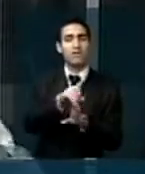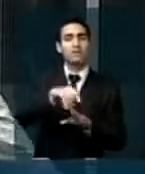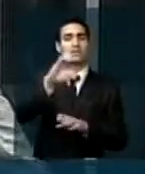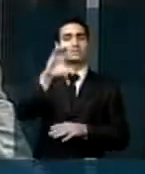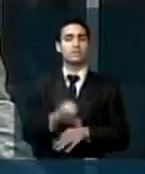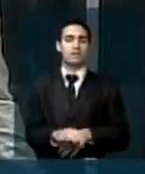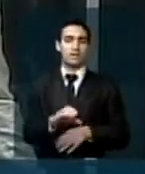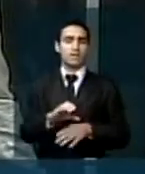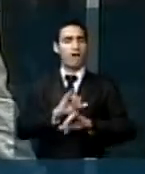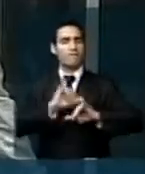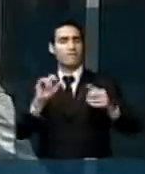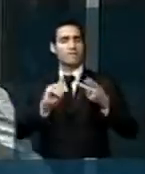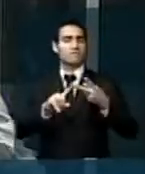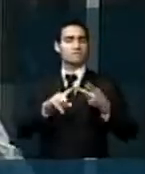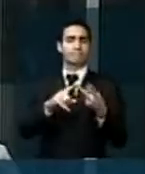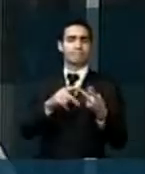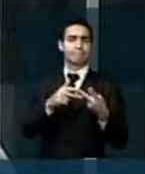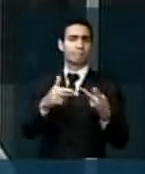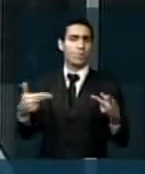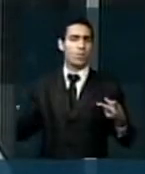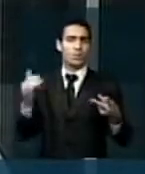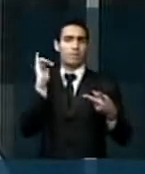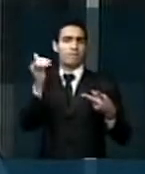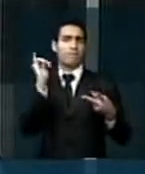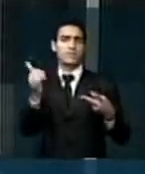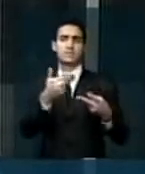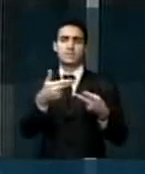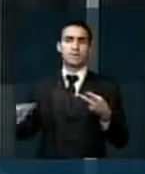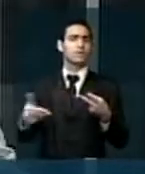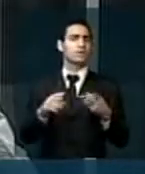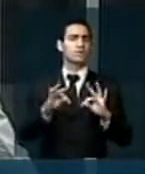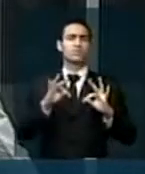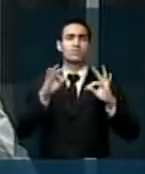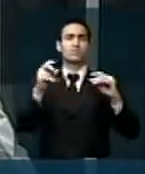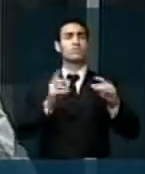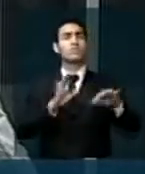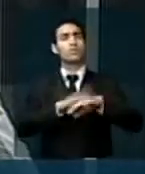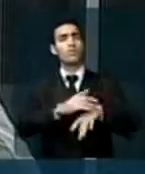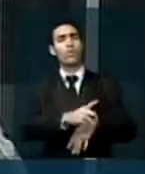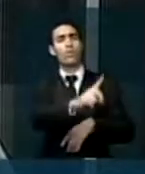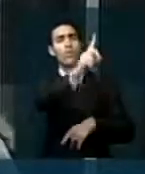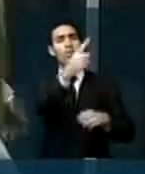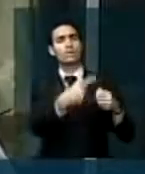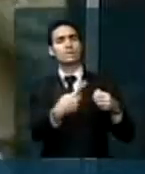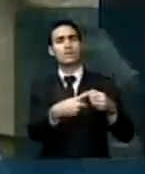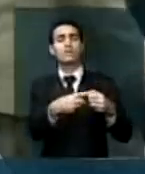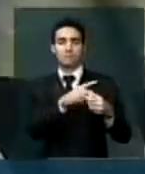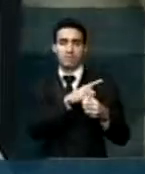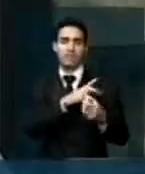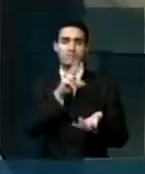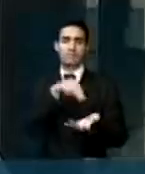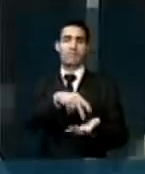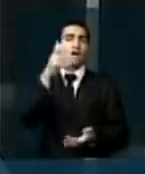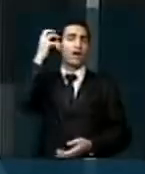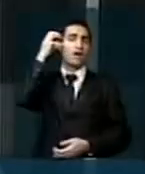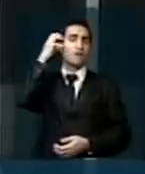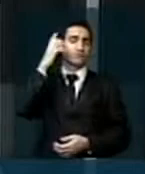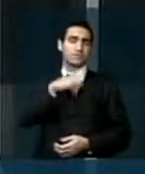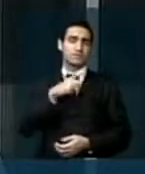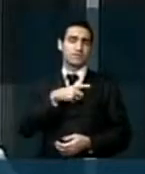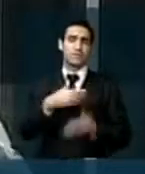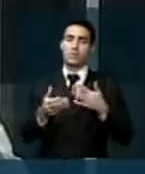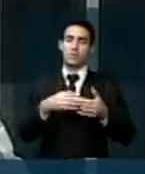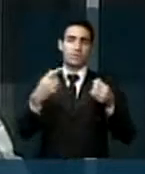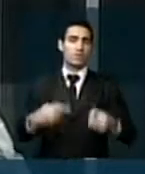levando notícias, levando informação aos mais distantes e longínquos rincões do nosso país até os grandes